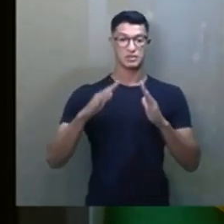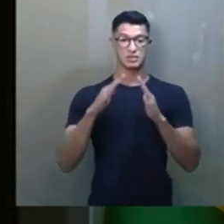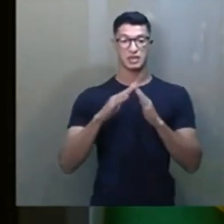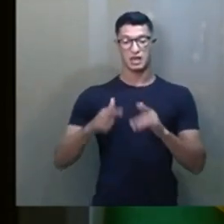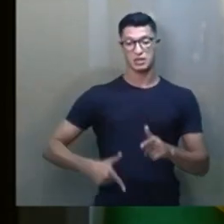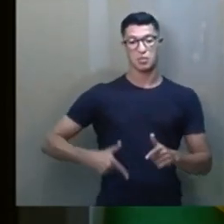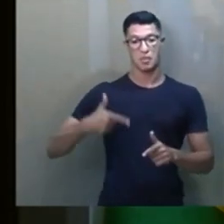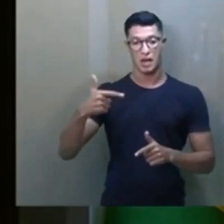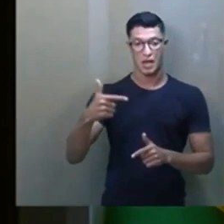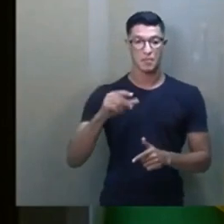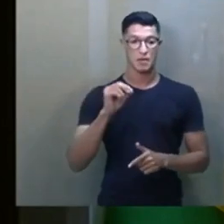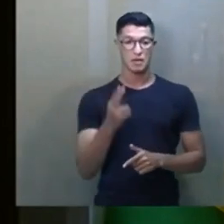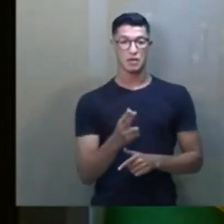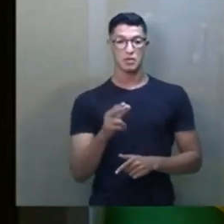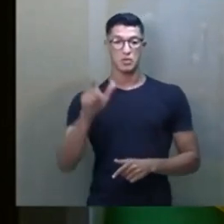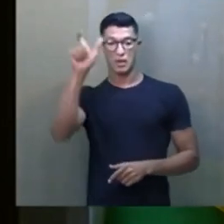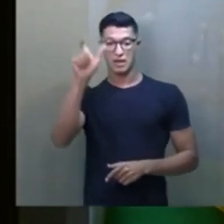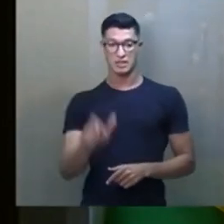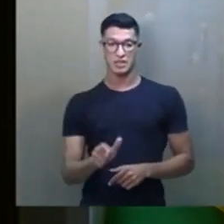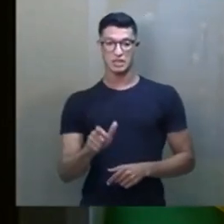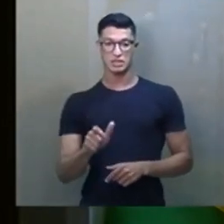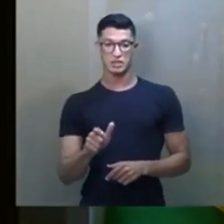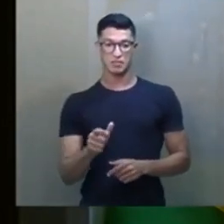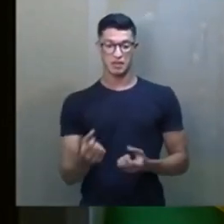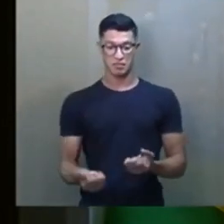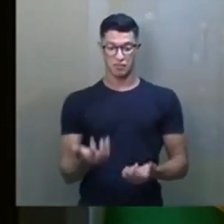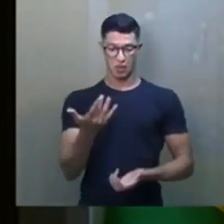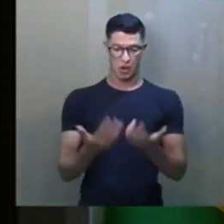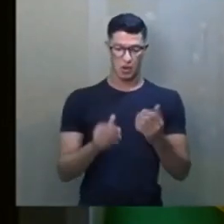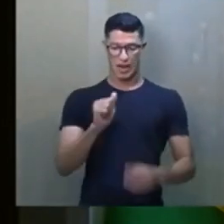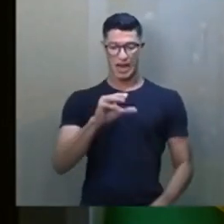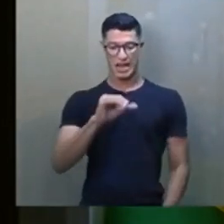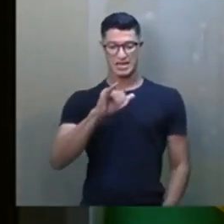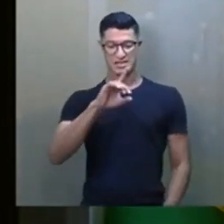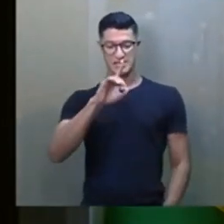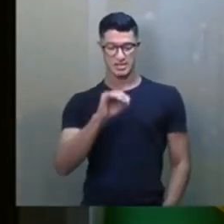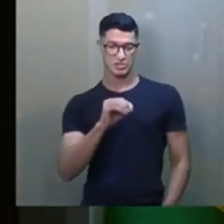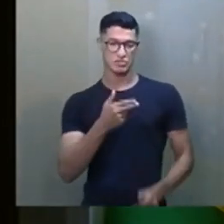uma arma ou um agente corrosivo também, esses ácidos lá.